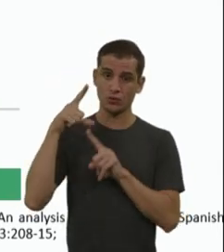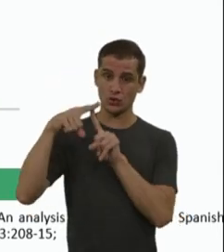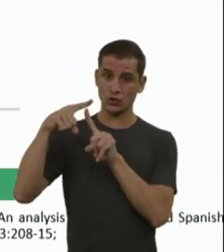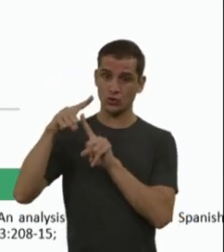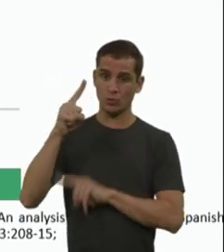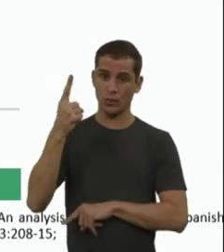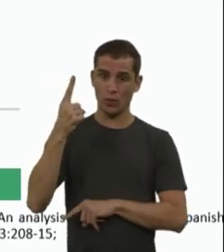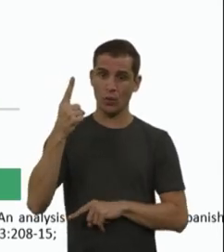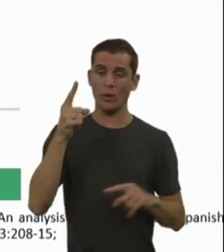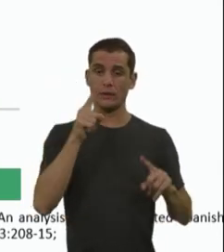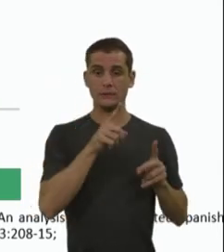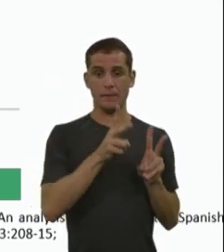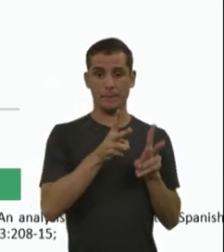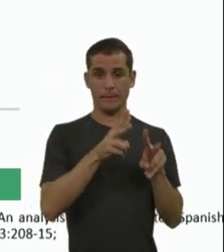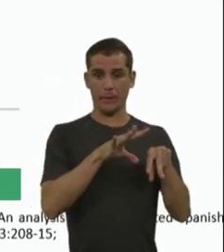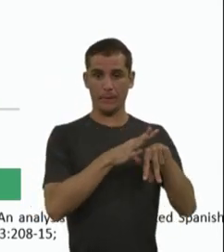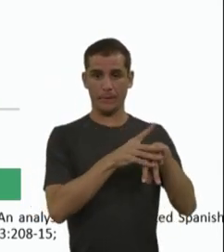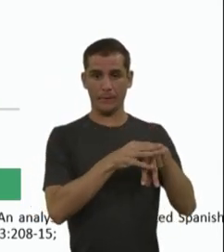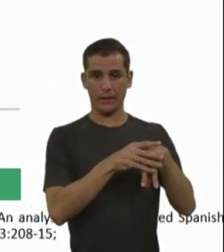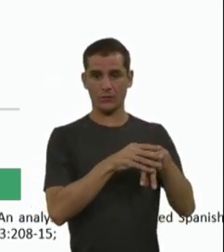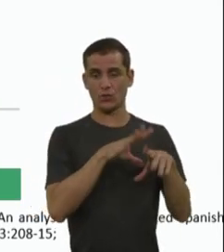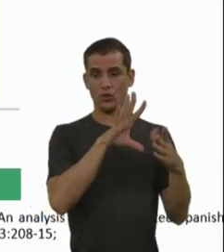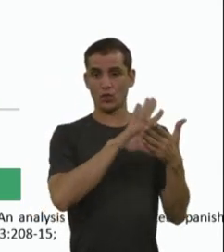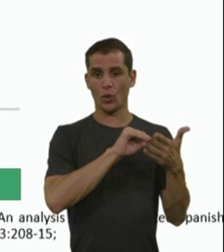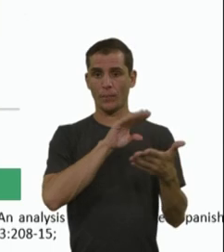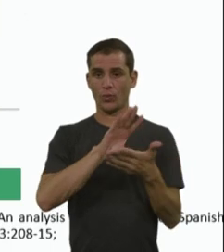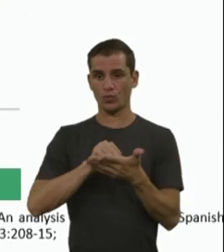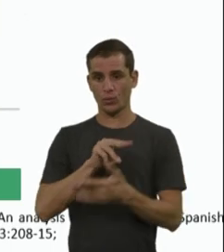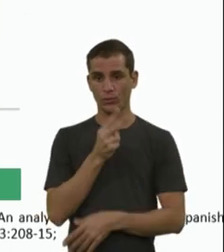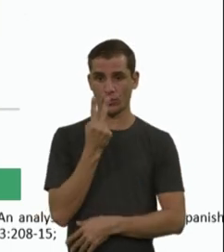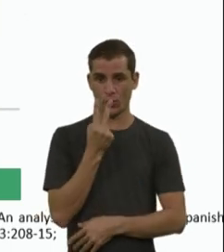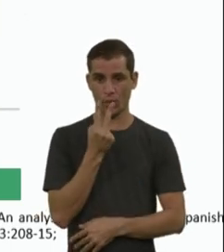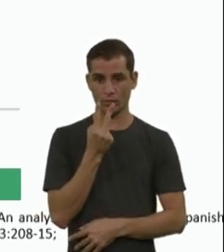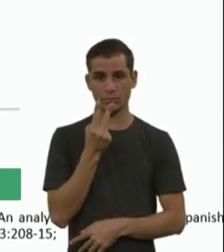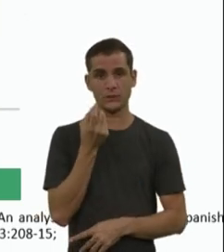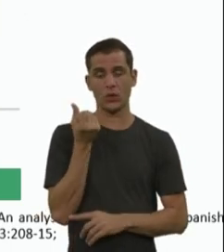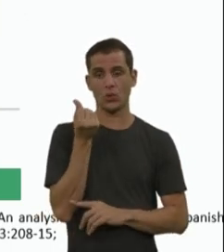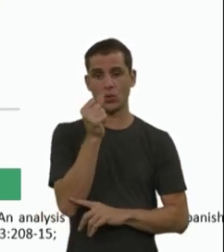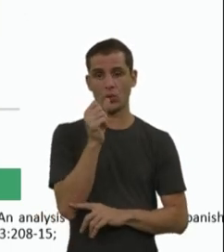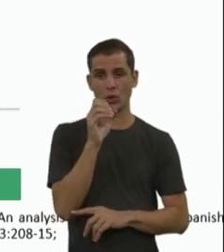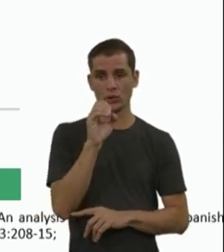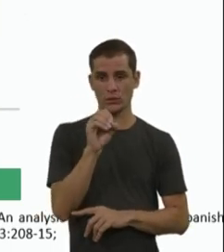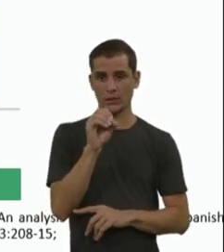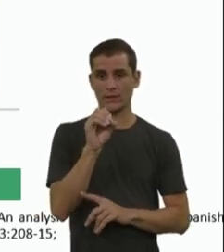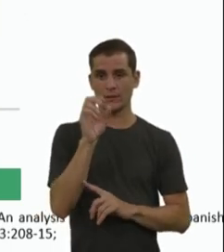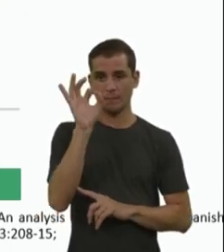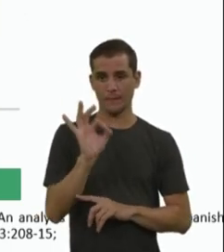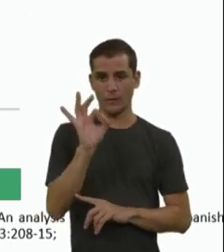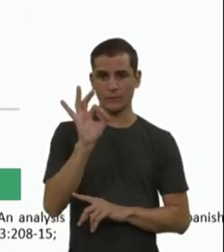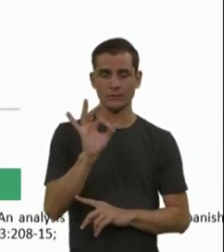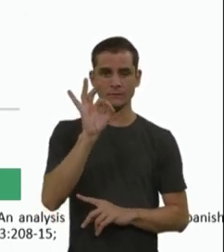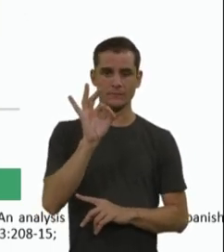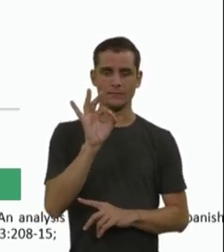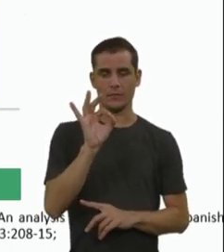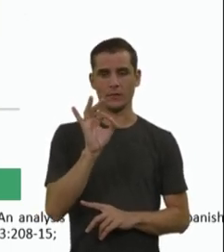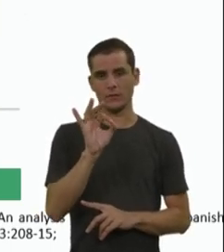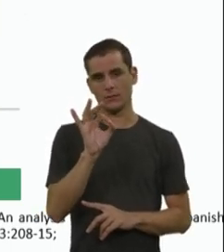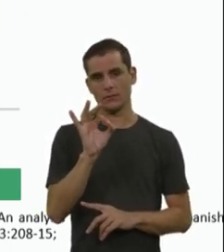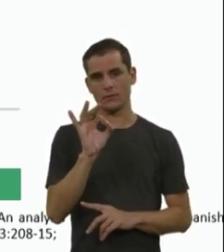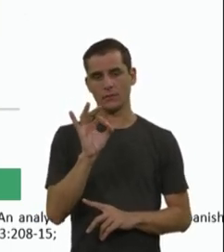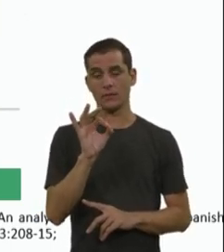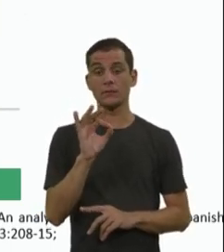cópias. Então, a grande maioria, 88%, tendo a forma mais grave que é de AMI tipo 1. Se tiver